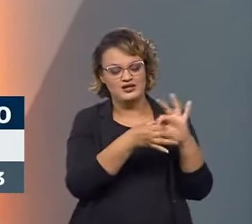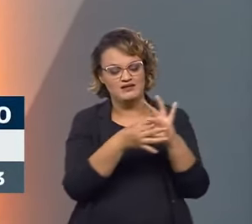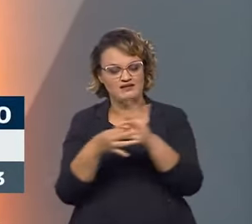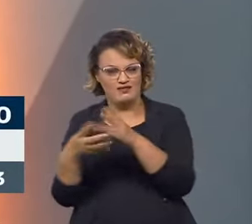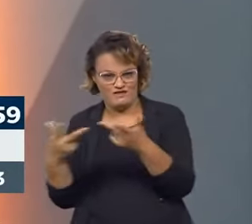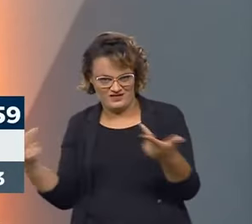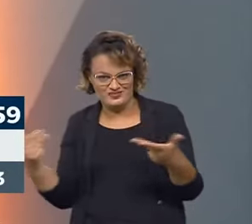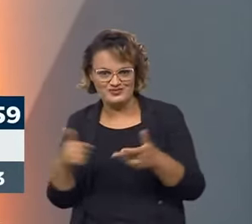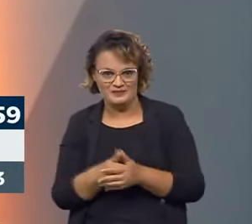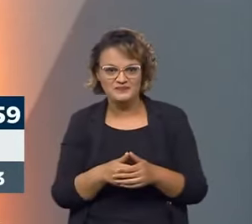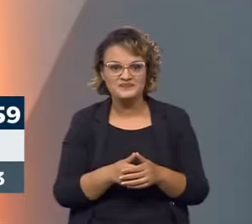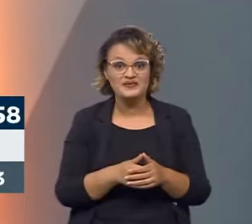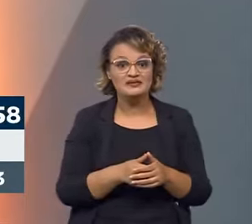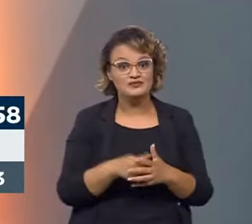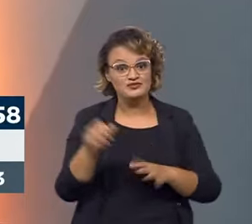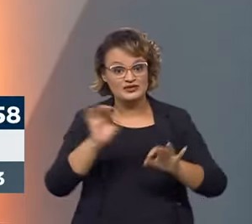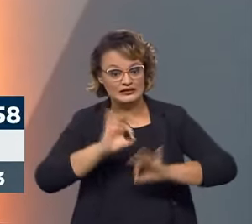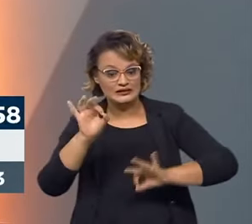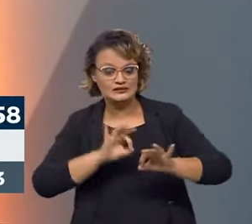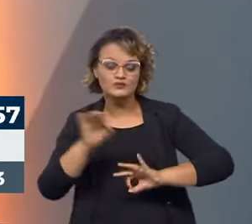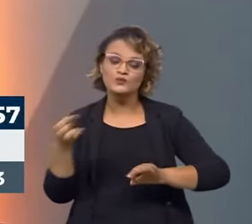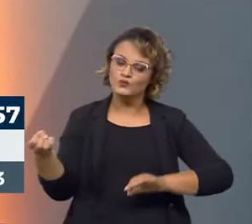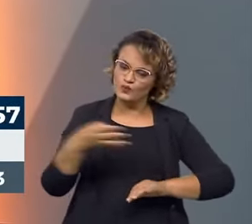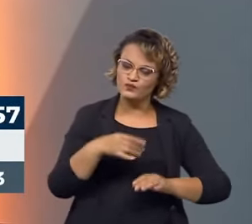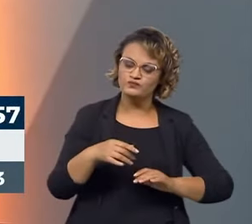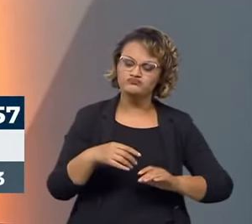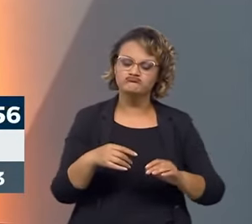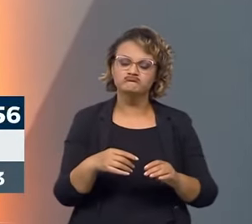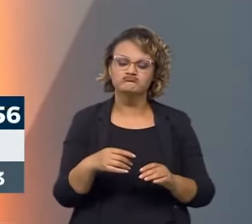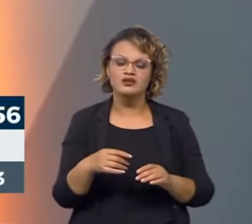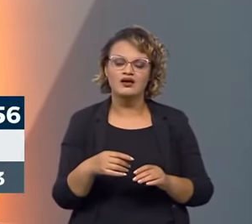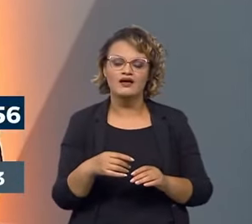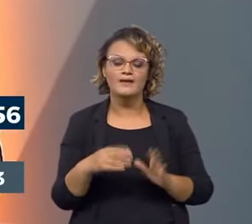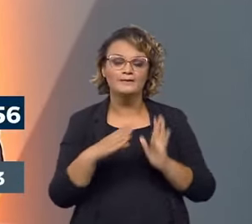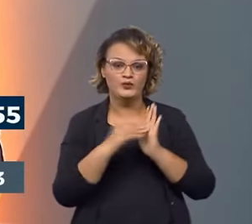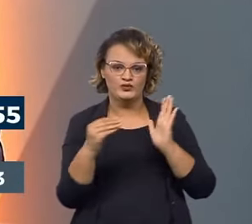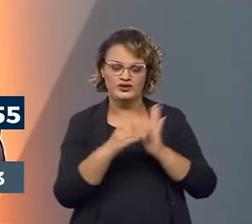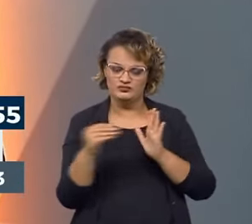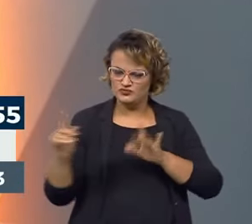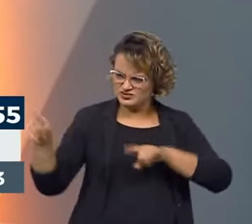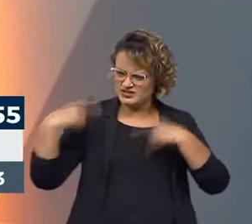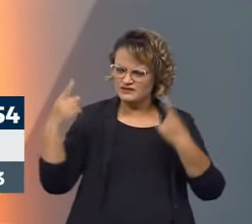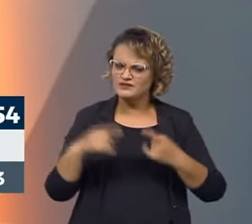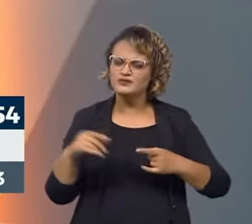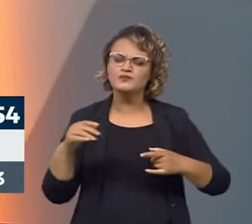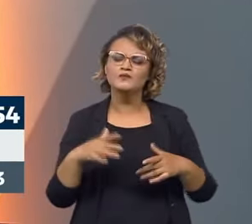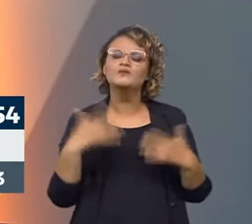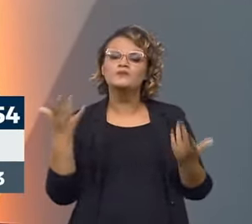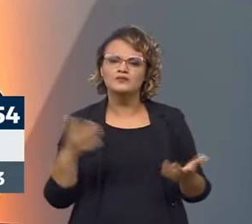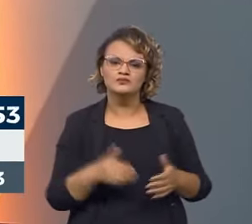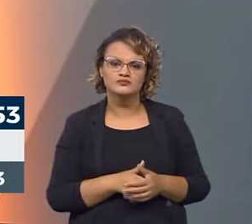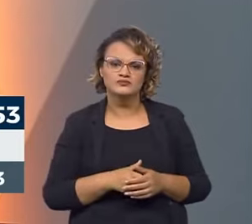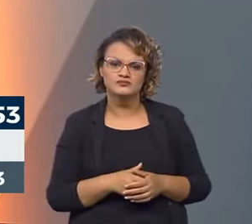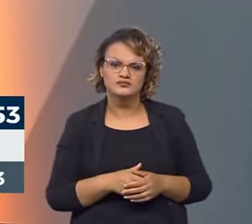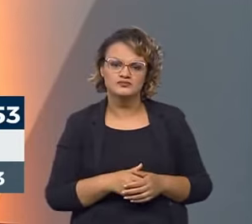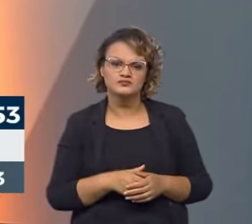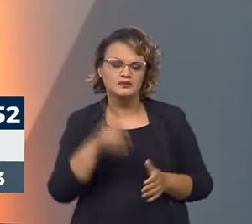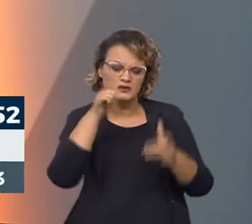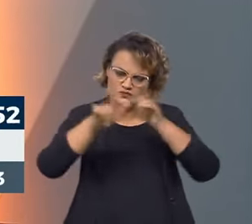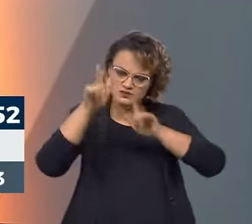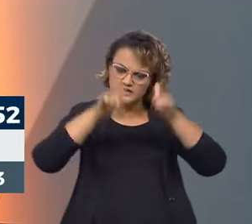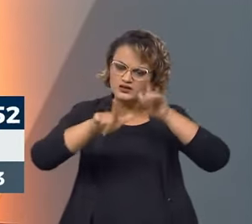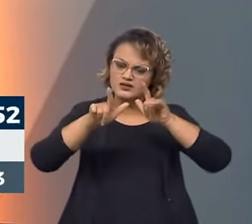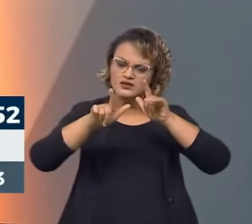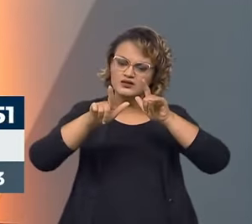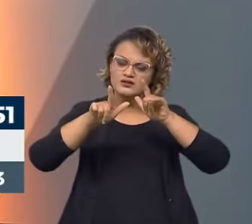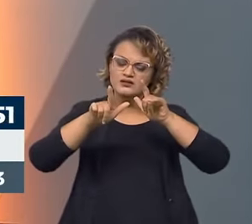né? Então, nós estamos formando e formatando um novo modelo de indústria. Quais são os desafios do Inmetro para poder conseguir alcançar ou